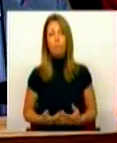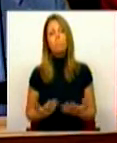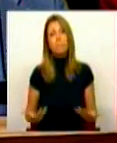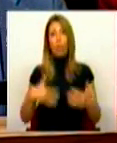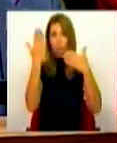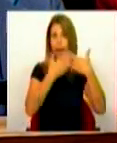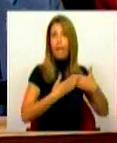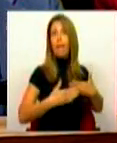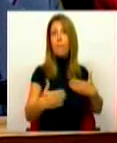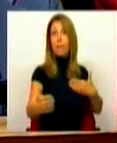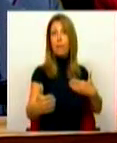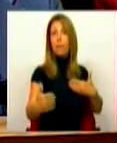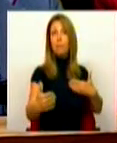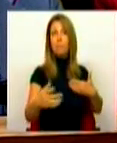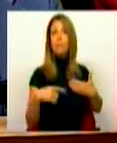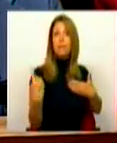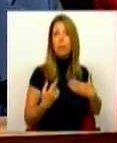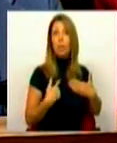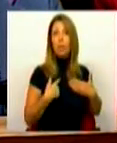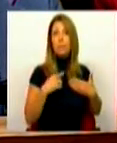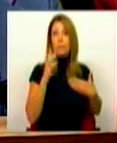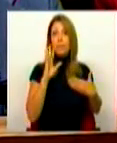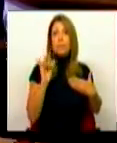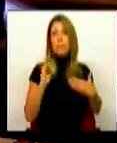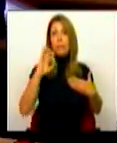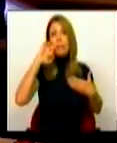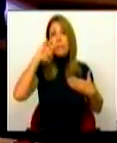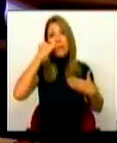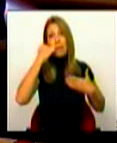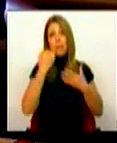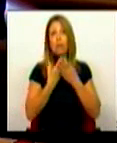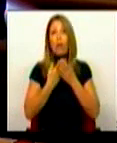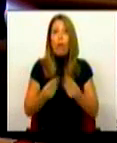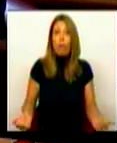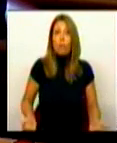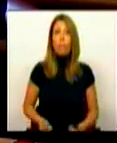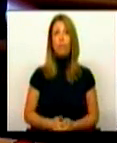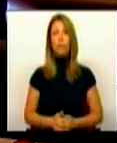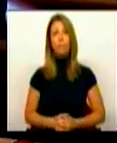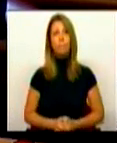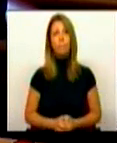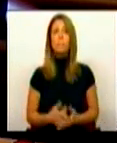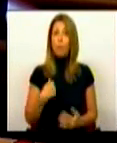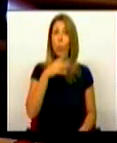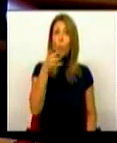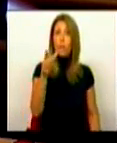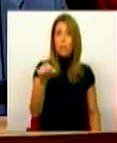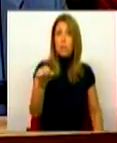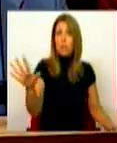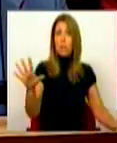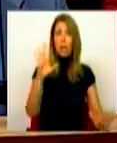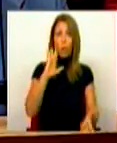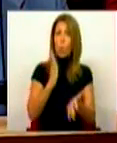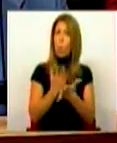nós corremos atrás do prejuízo. E eu estou a dizer assim que é a última